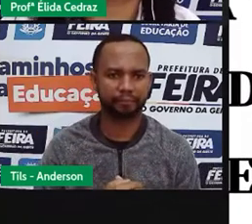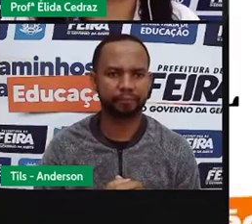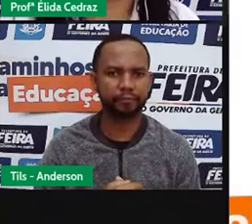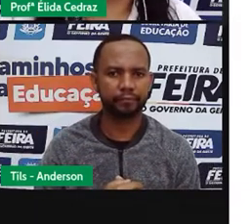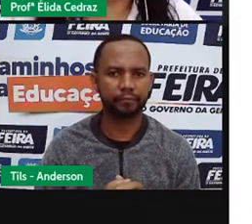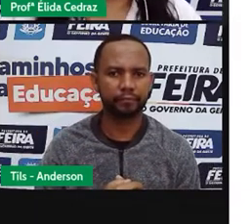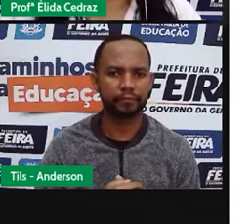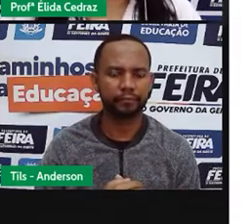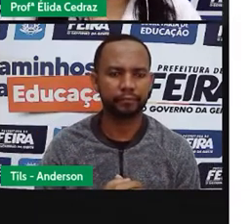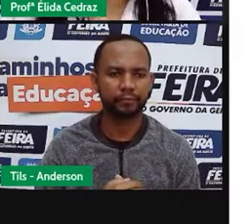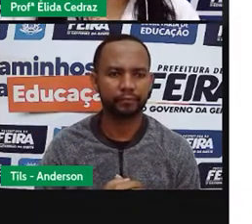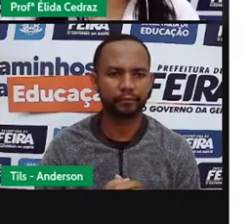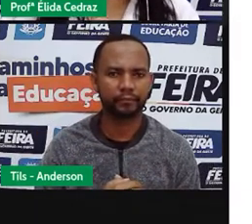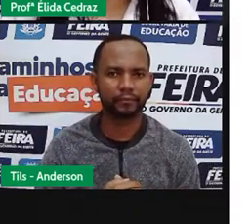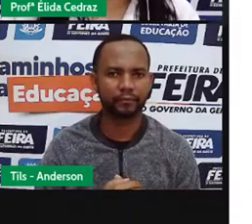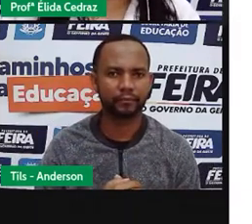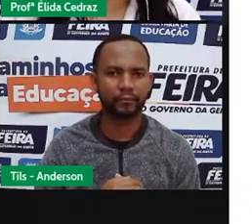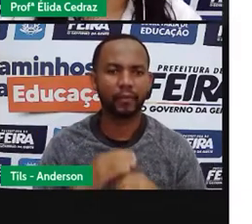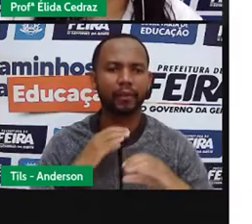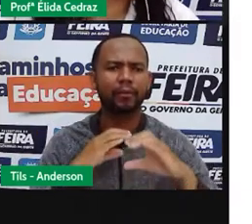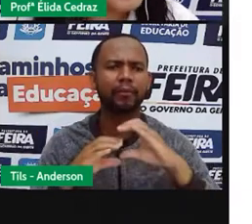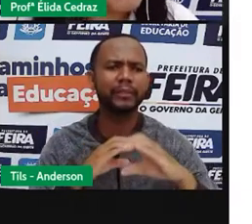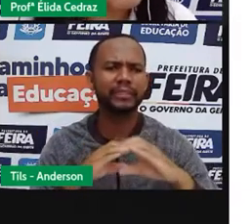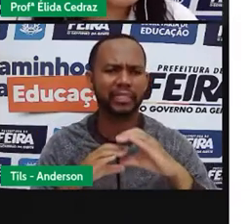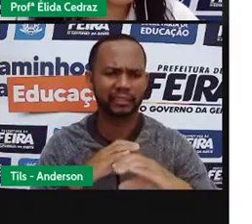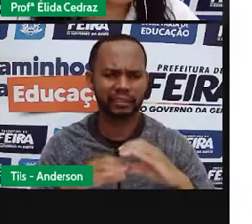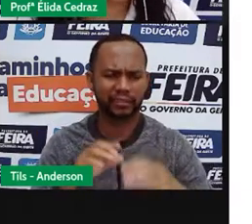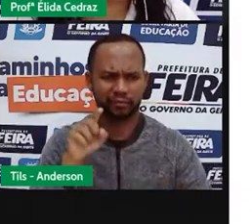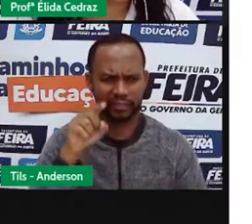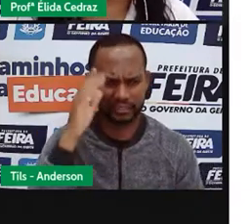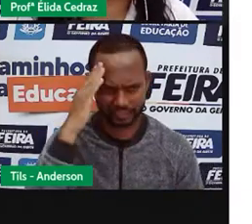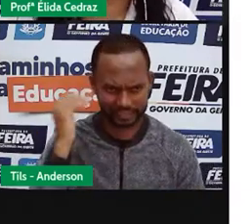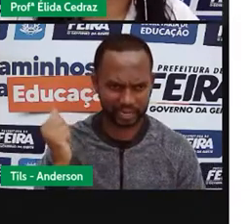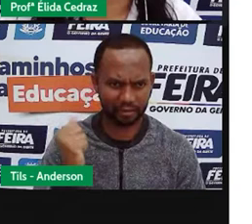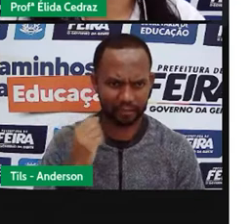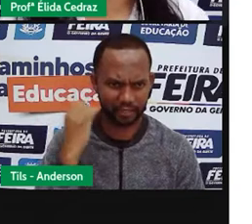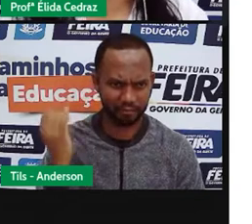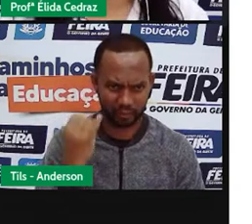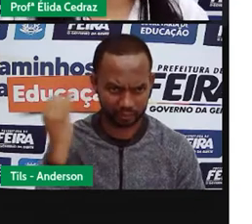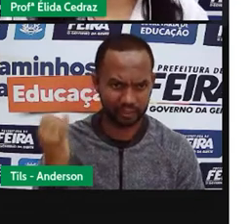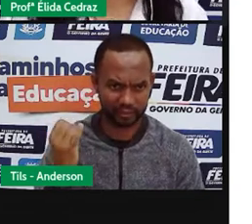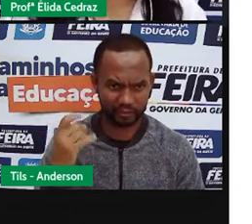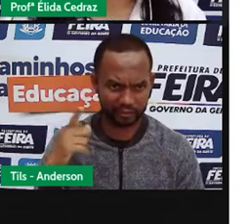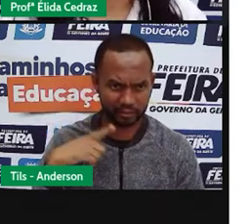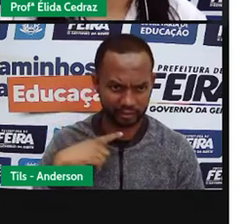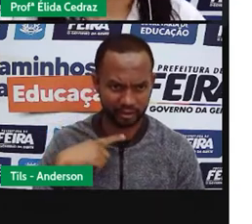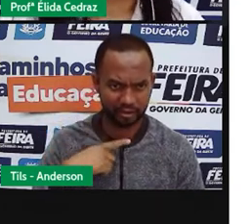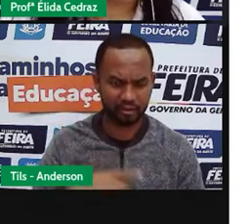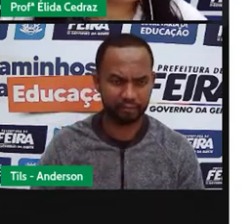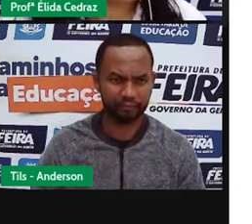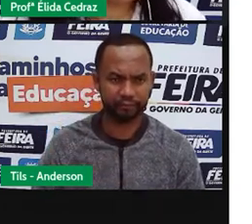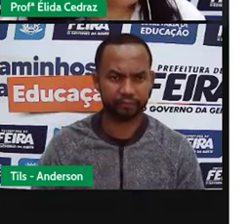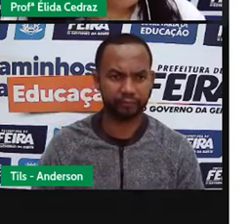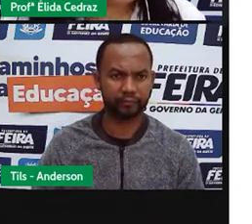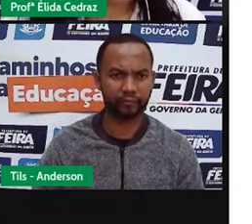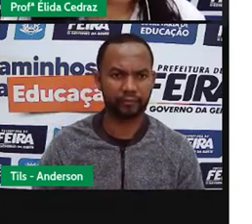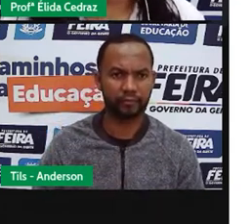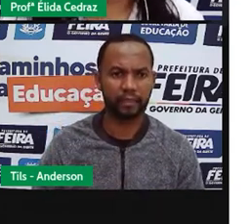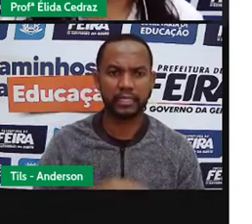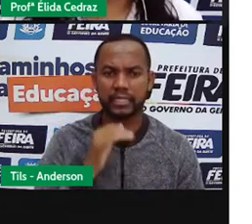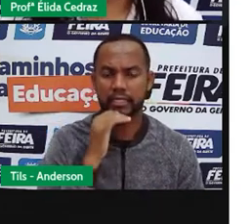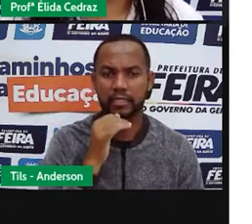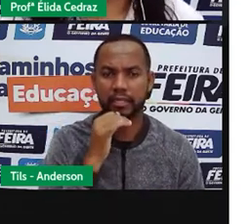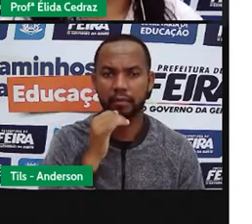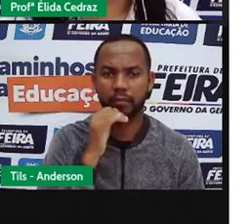servem os meios de comunicação? Você sabe para que eles servem? Pois é, como o próprio